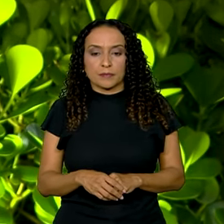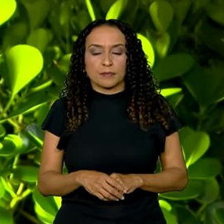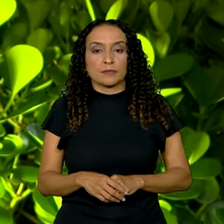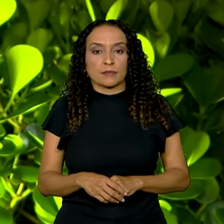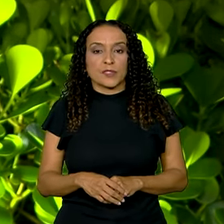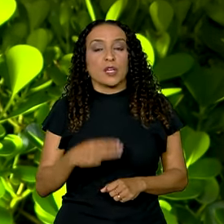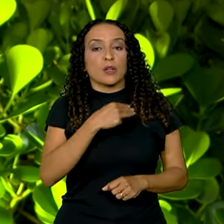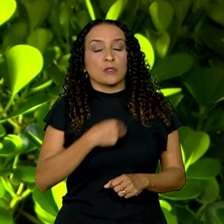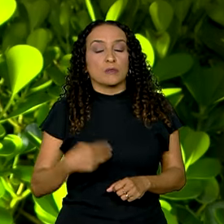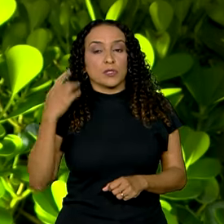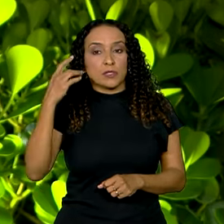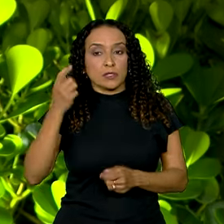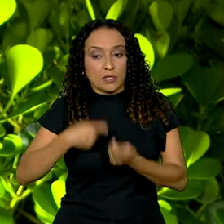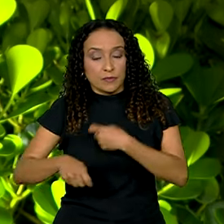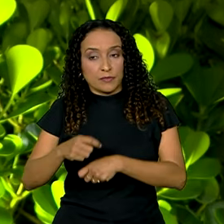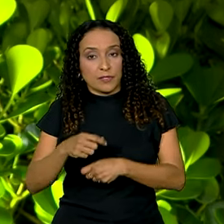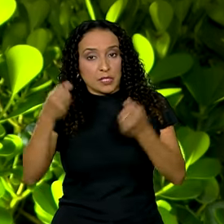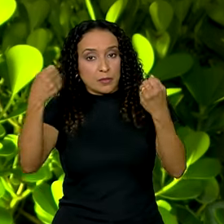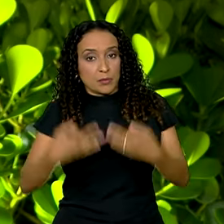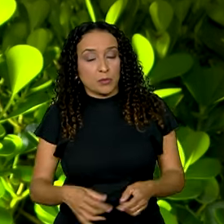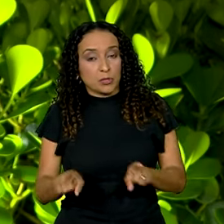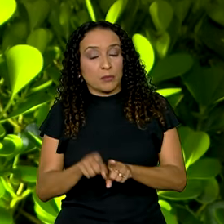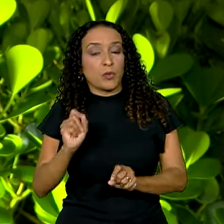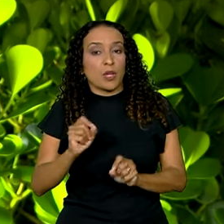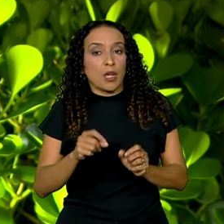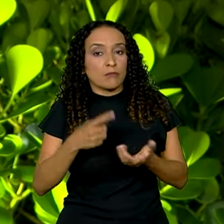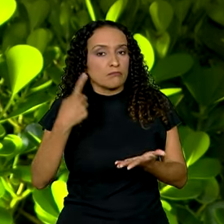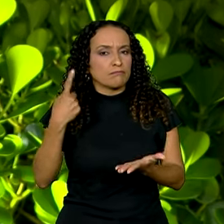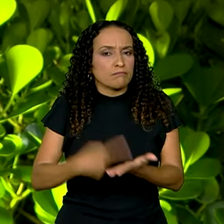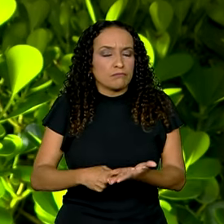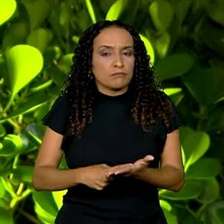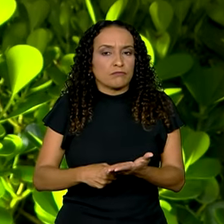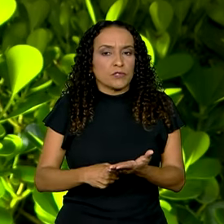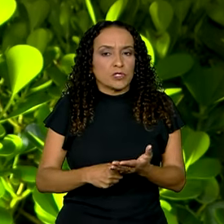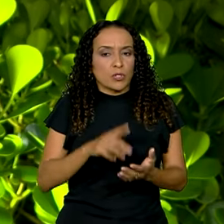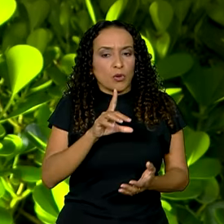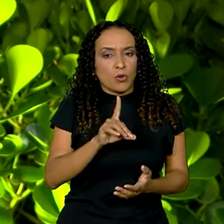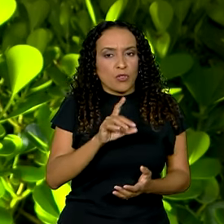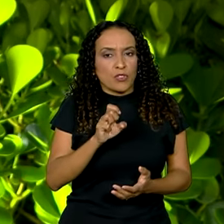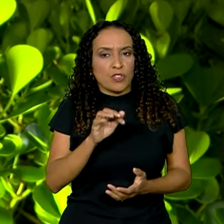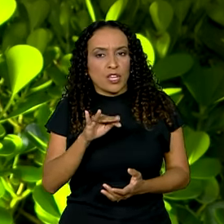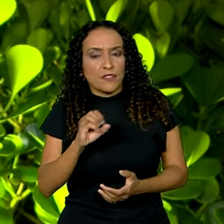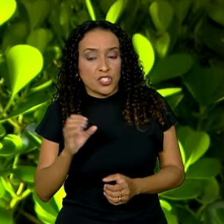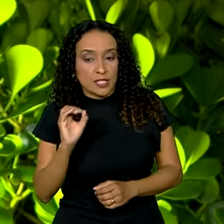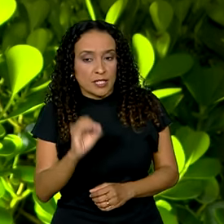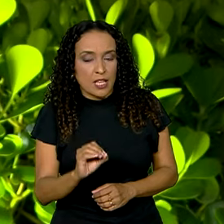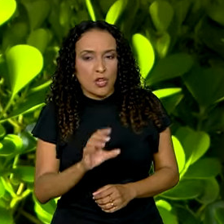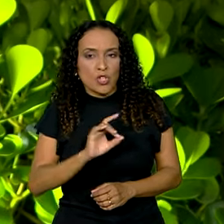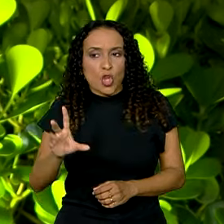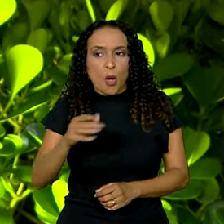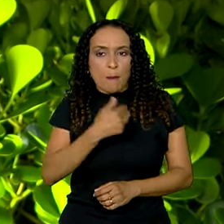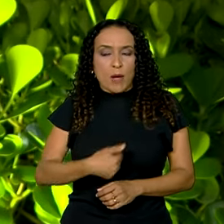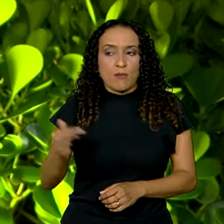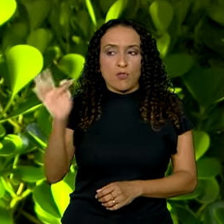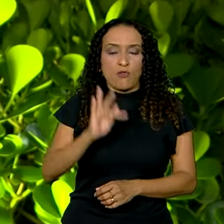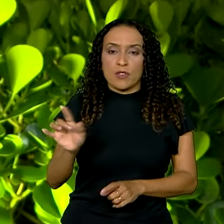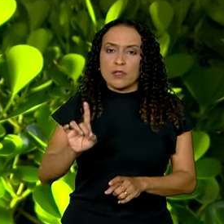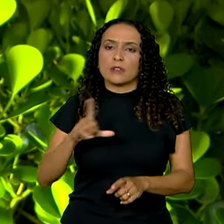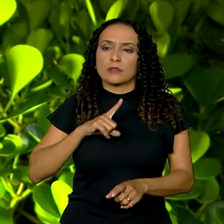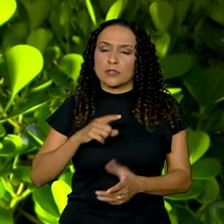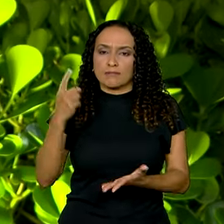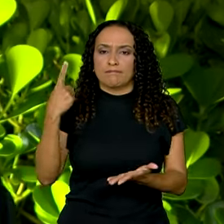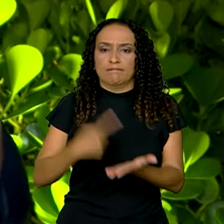O ministro da Fazenda disse ainda que esse compromisso com o déficit de zero não pode ser só do governo federal, que ele deve envolver um